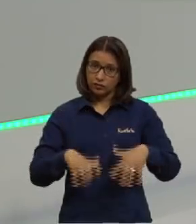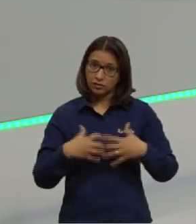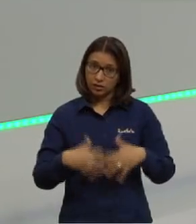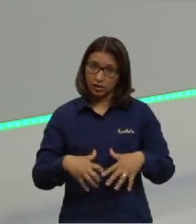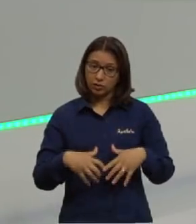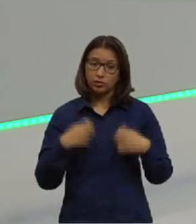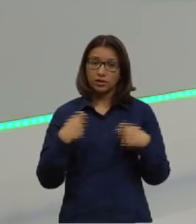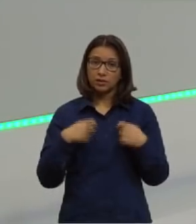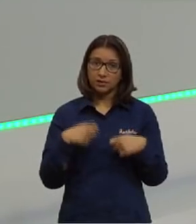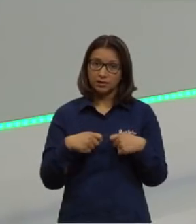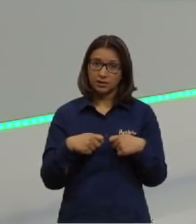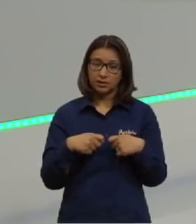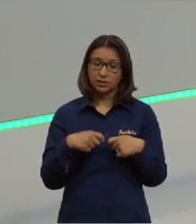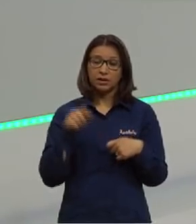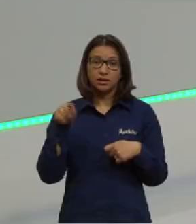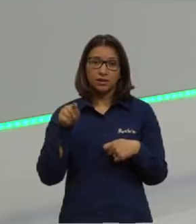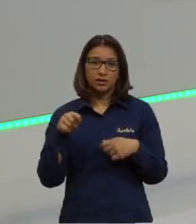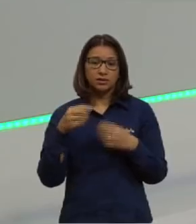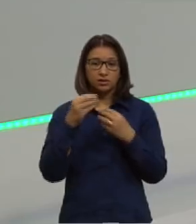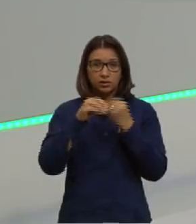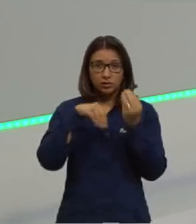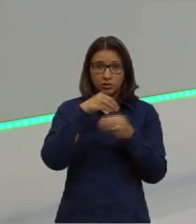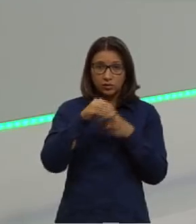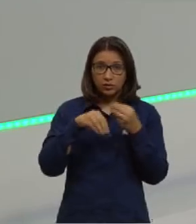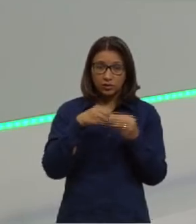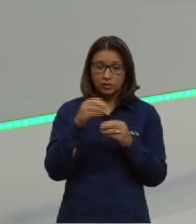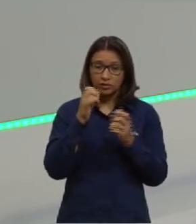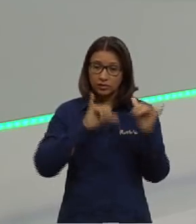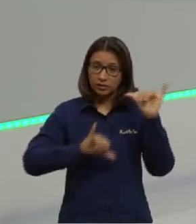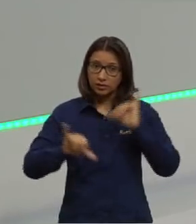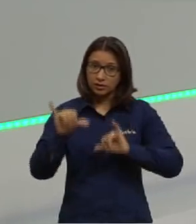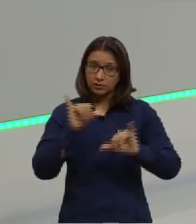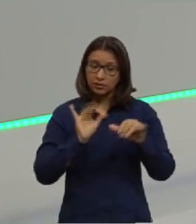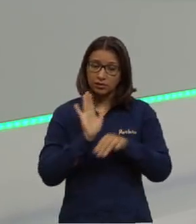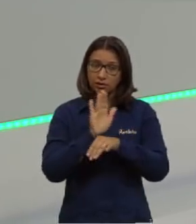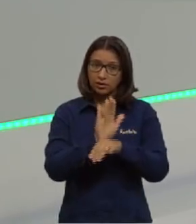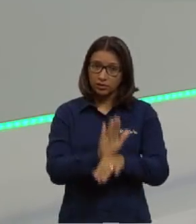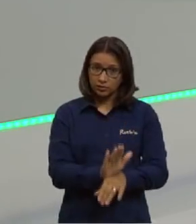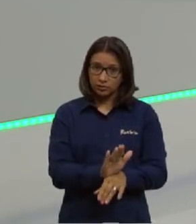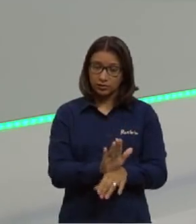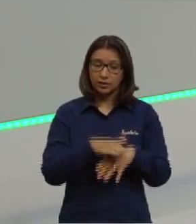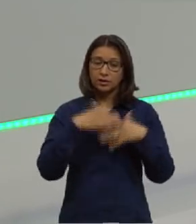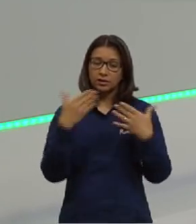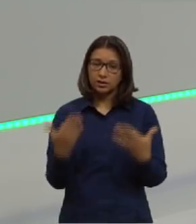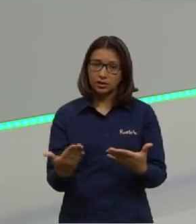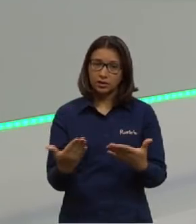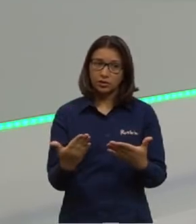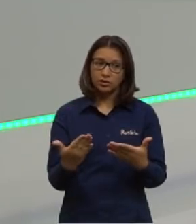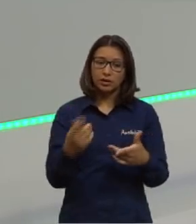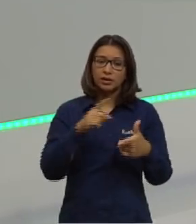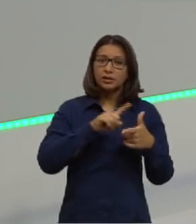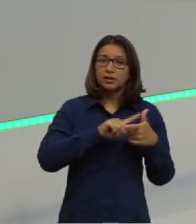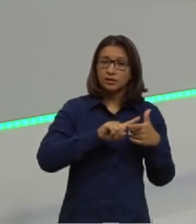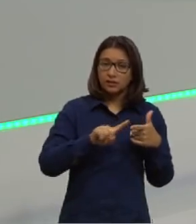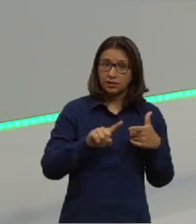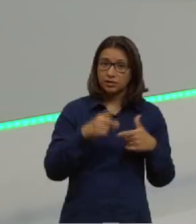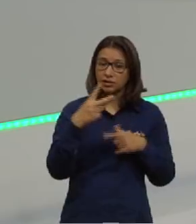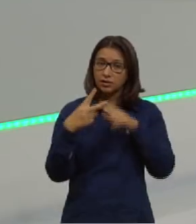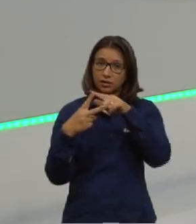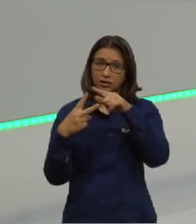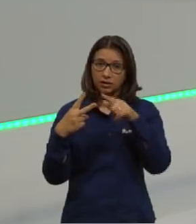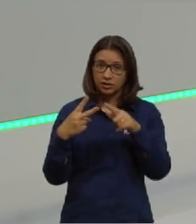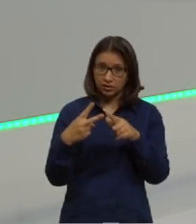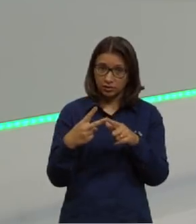são esses compostos químicos. E a gente separou eles, a gente separa eles em dois grupos, que são os